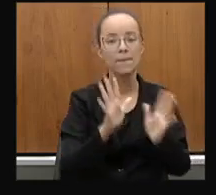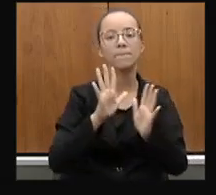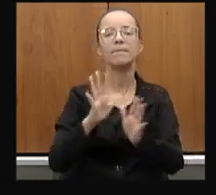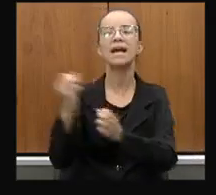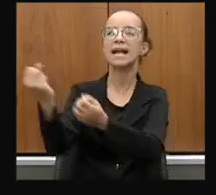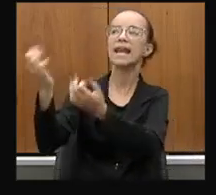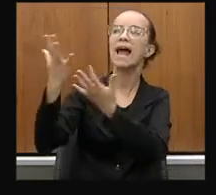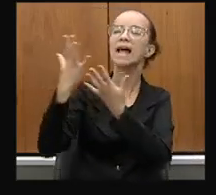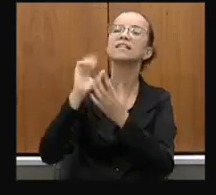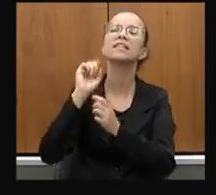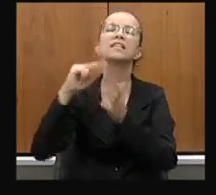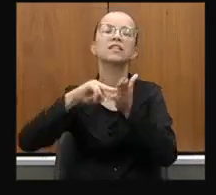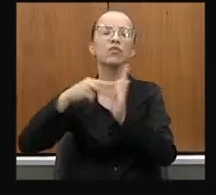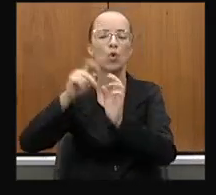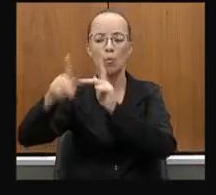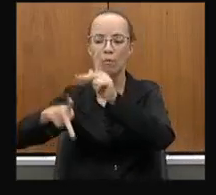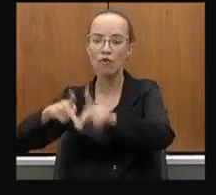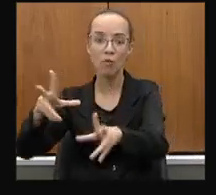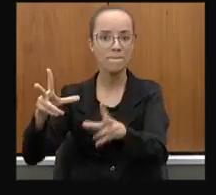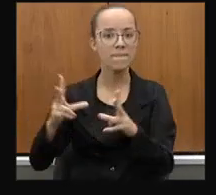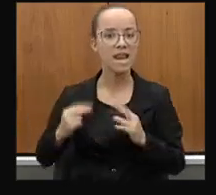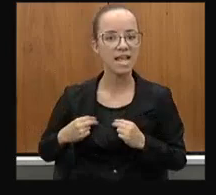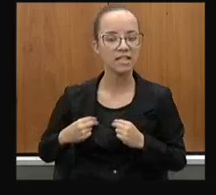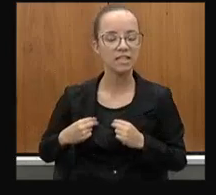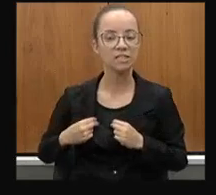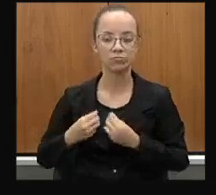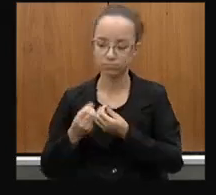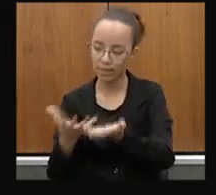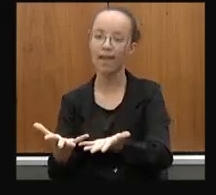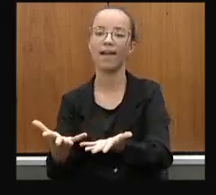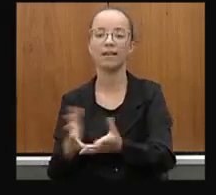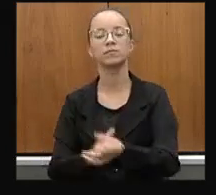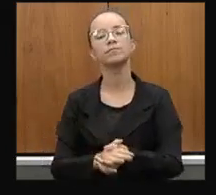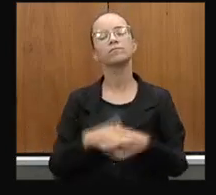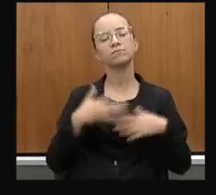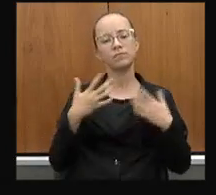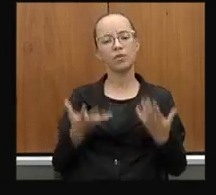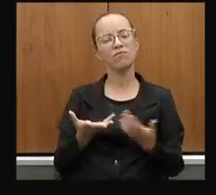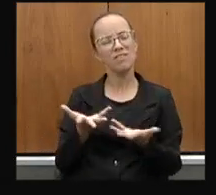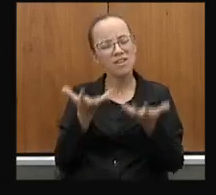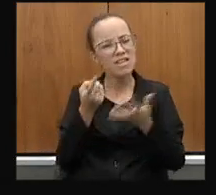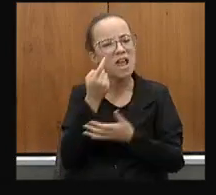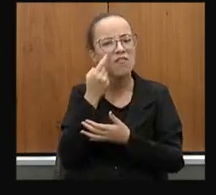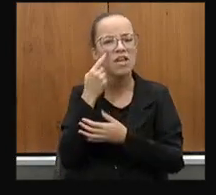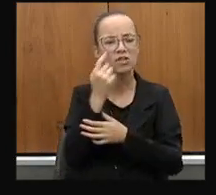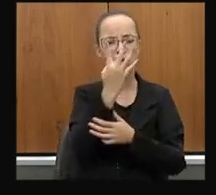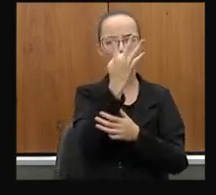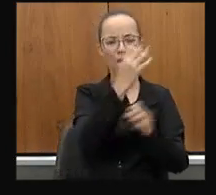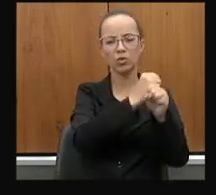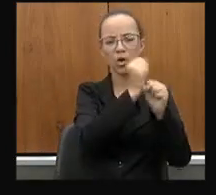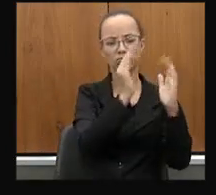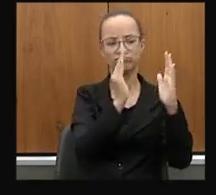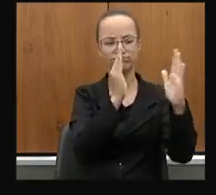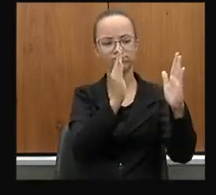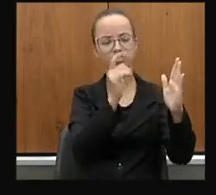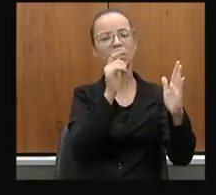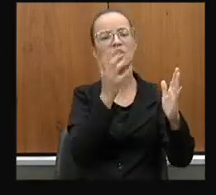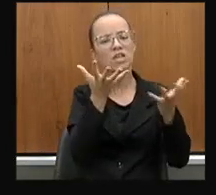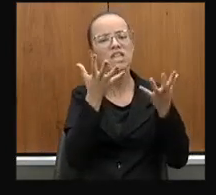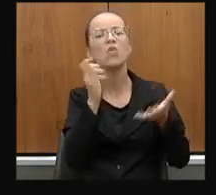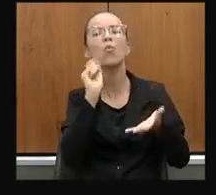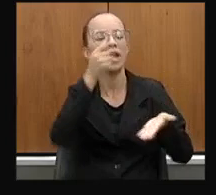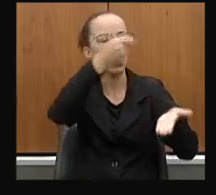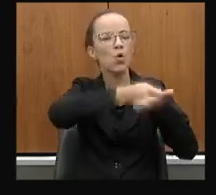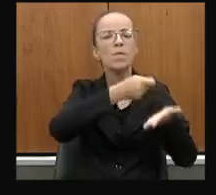o que ele merece. Então, o povo merece essa graça. Então, eu queria ter visto nesses quatro anos o governo do Estado cobrando do